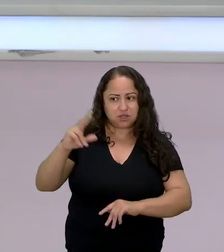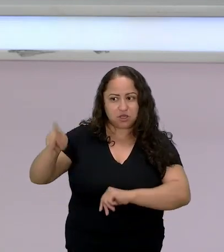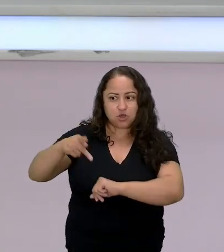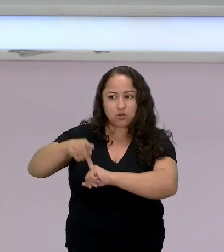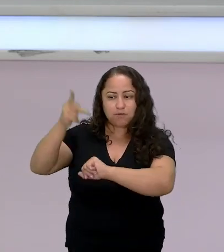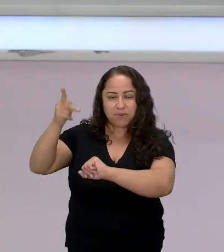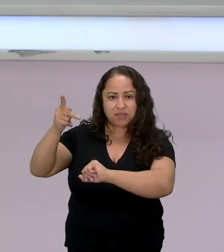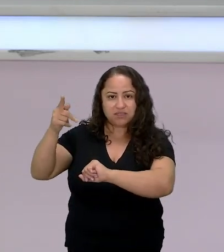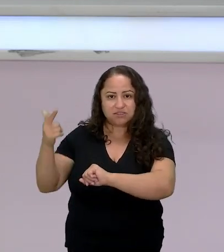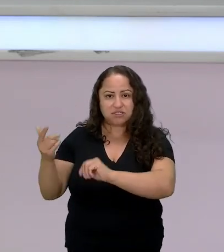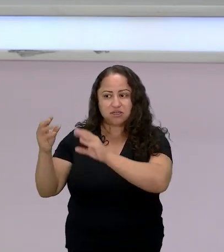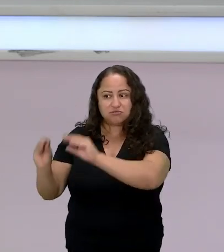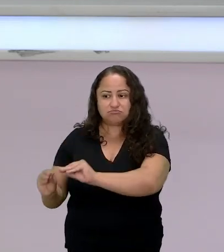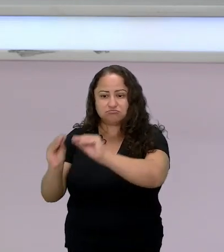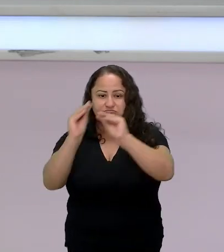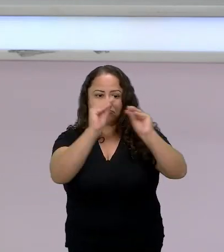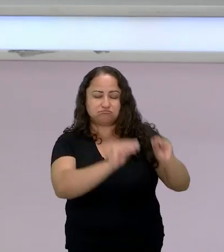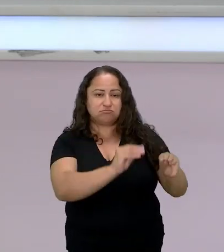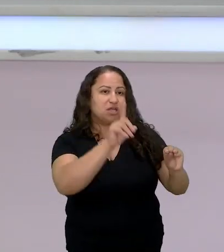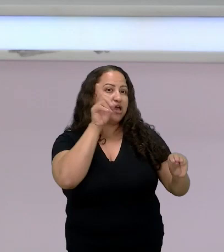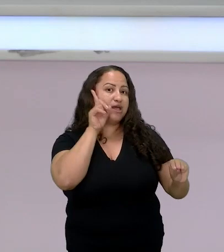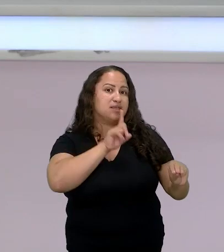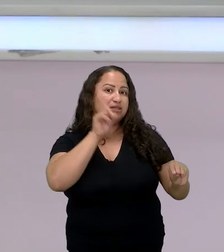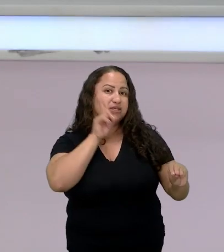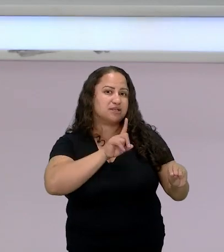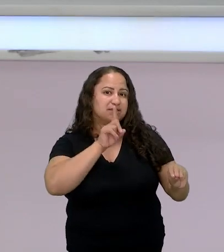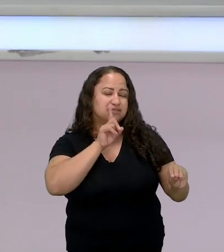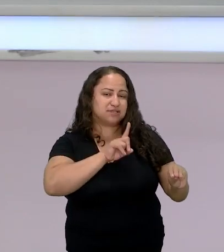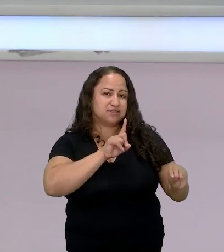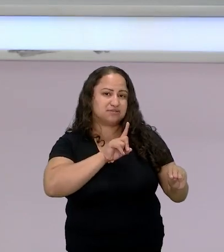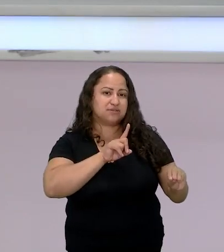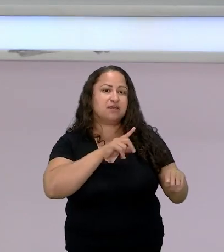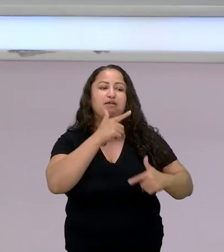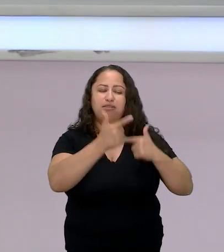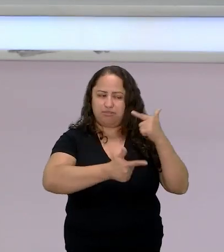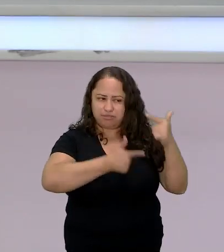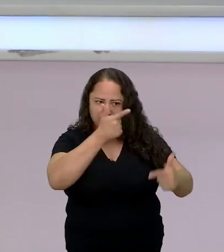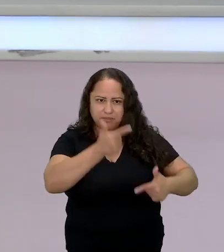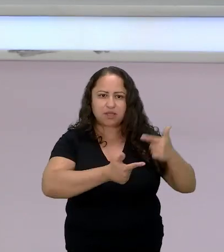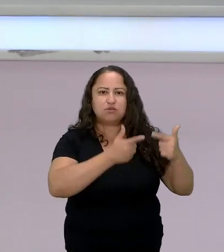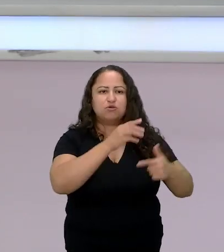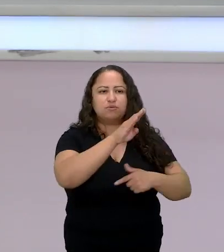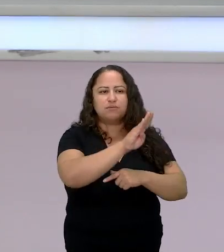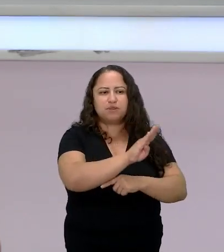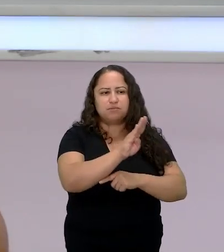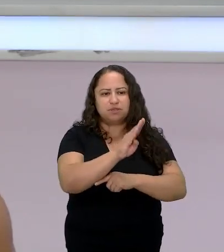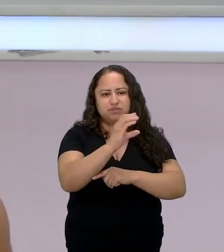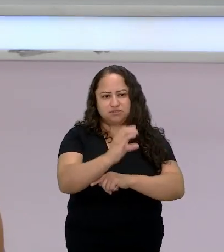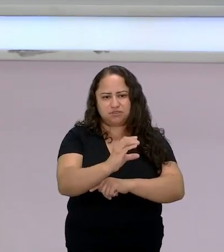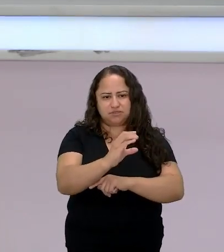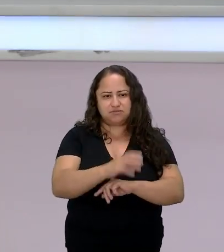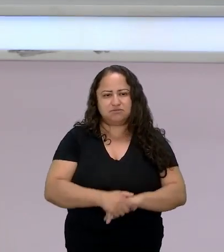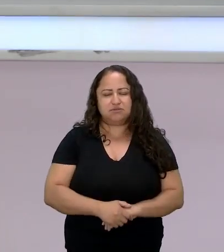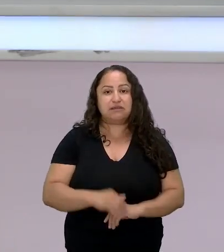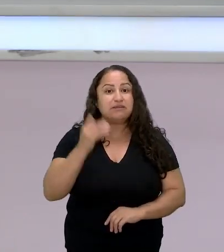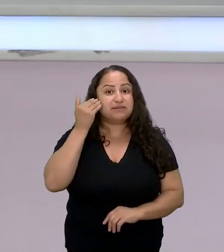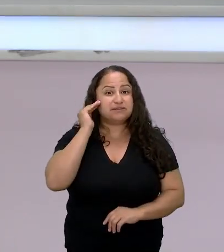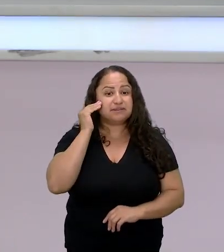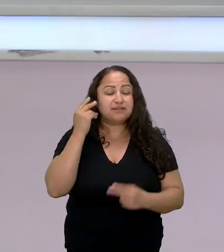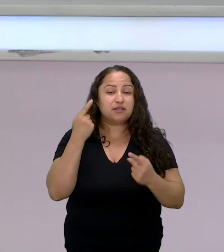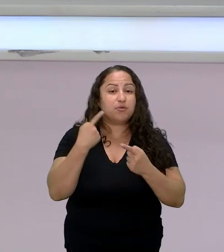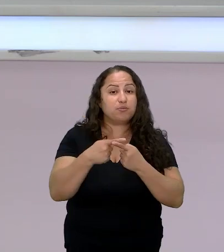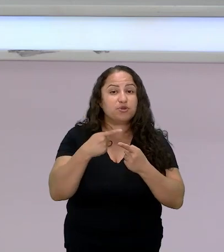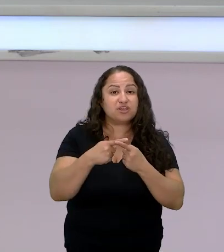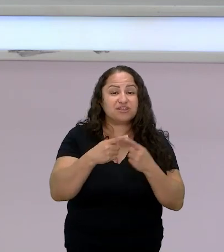Inglaterra onde trabalhou como jornalista para a BBC aí vocês vão entender porque que eu trouxe ela aqui agora no